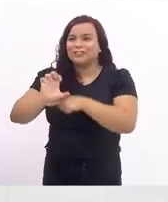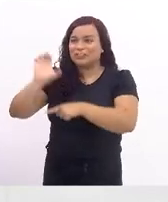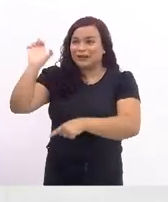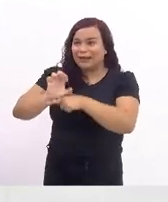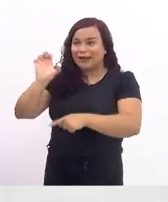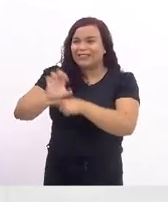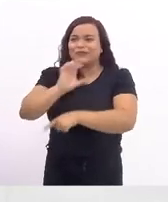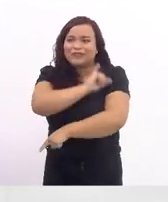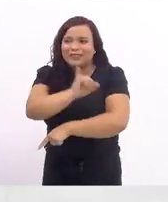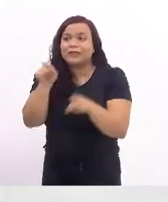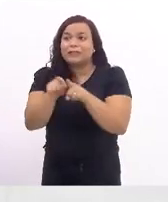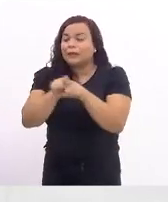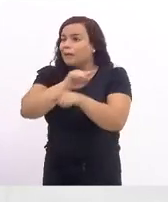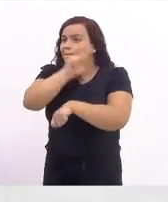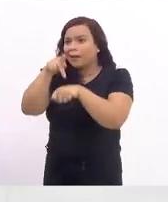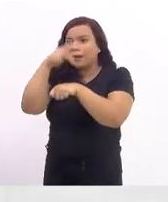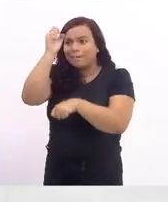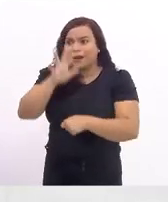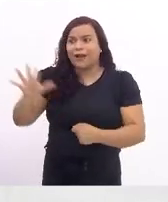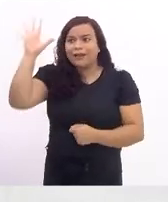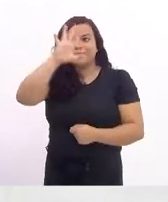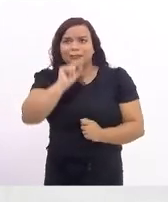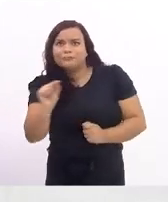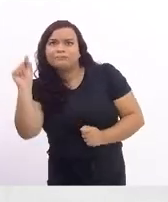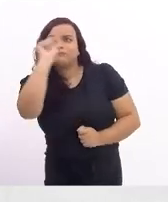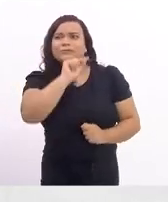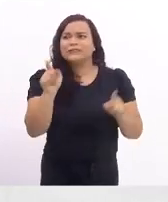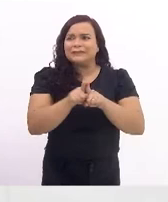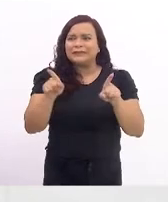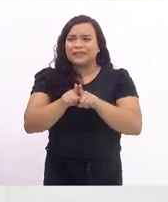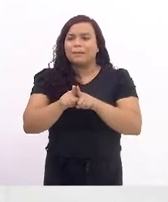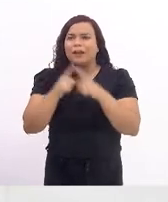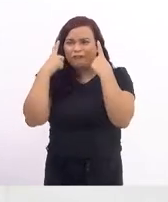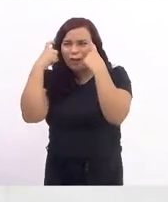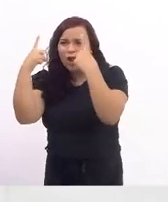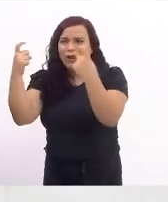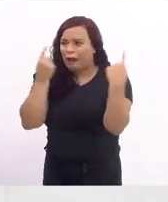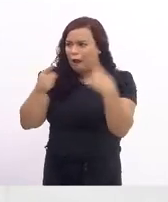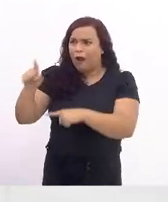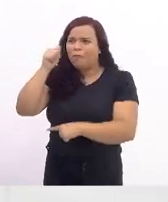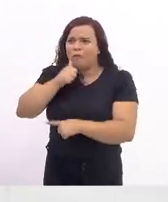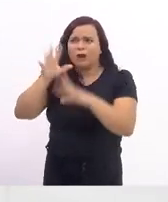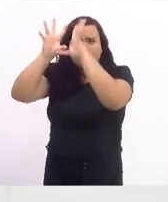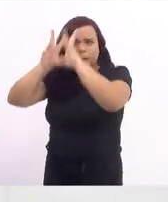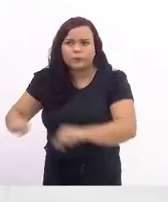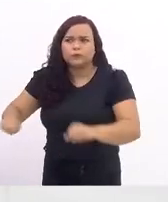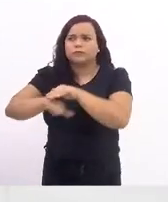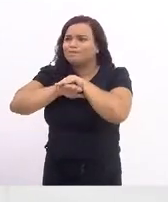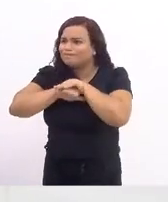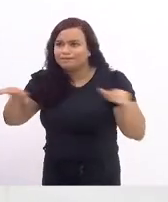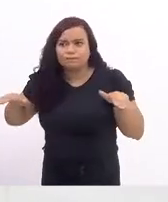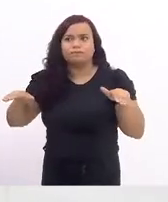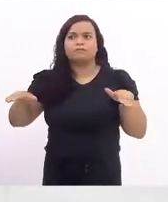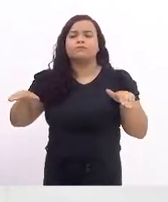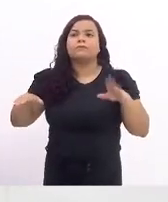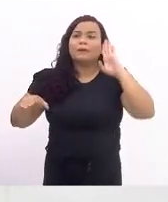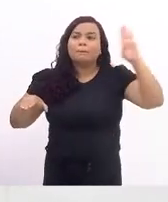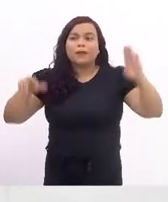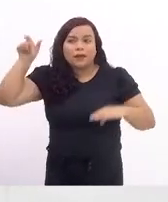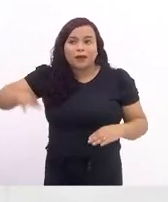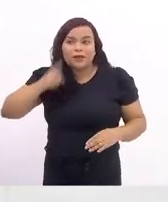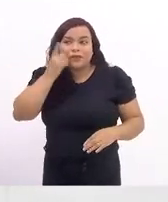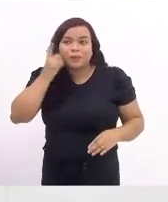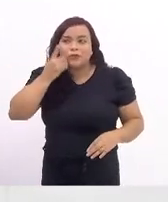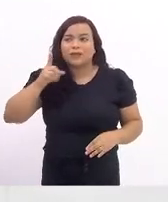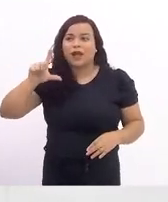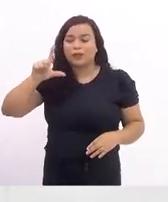do nosso país e dar um fim, um baixo na violência contra a mulher, principalmente, como disse aqui o novo deputado Luiz Paula na